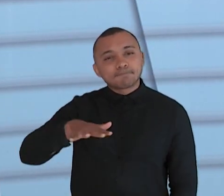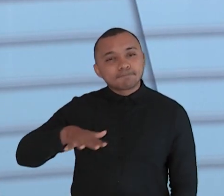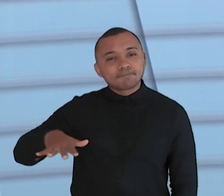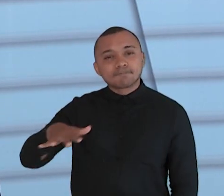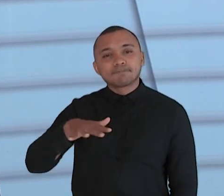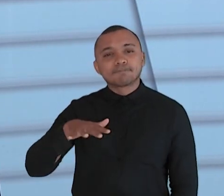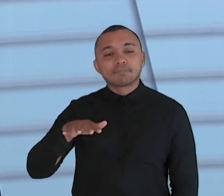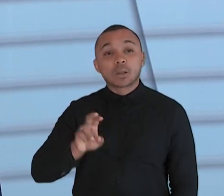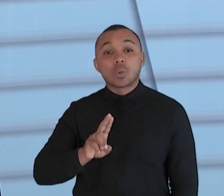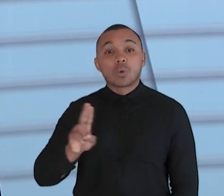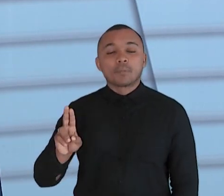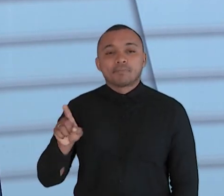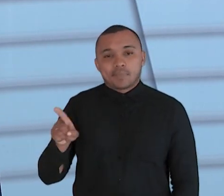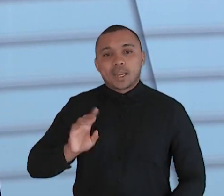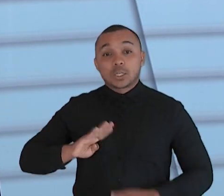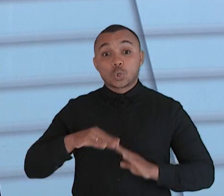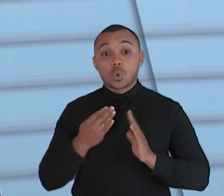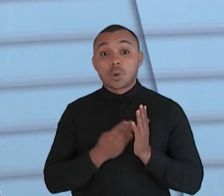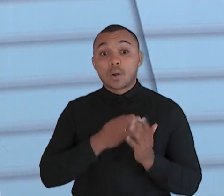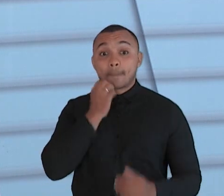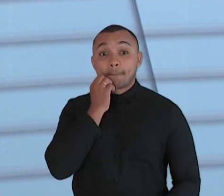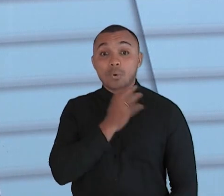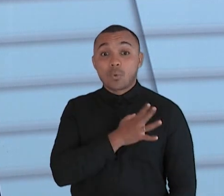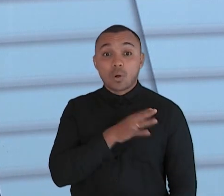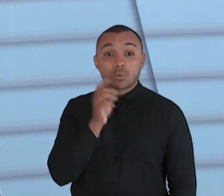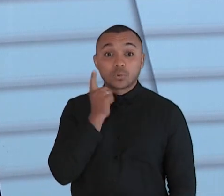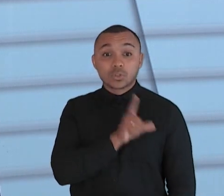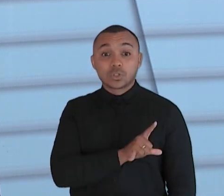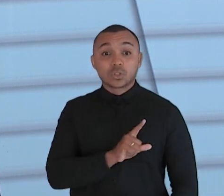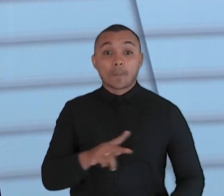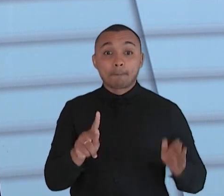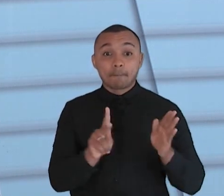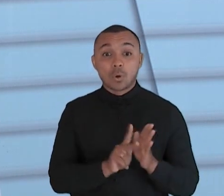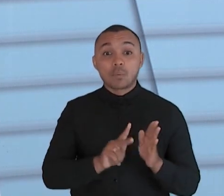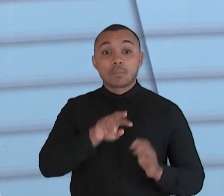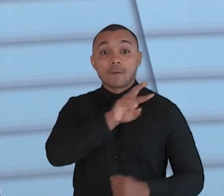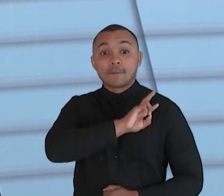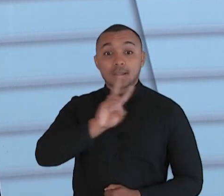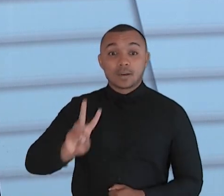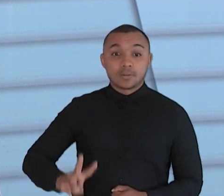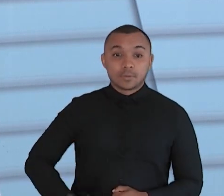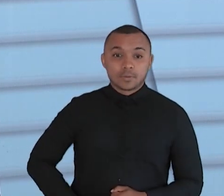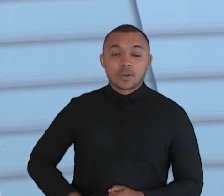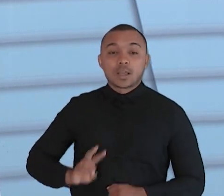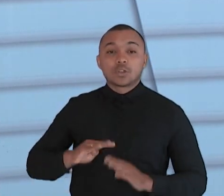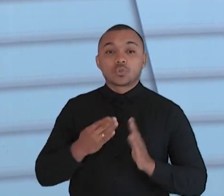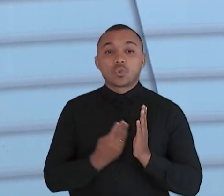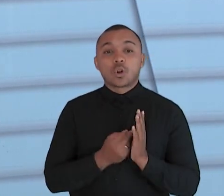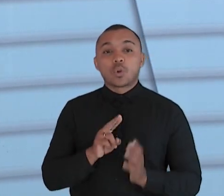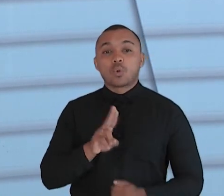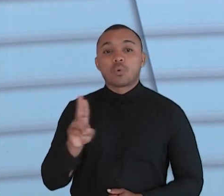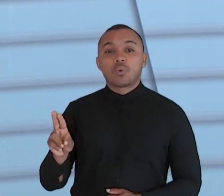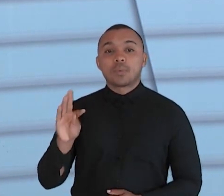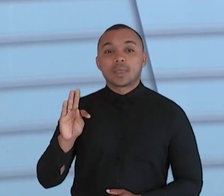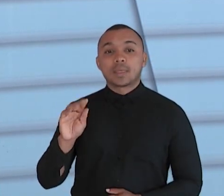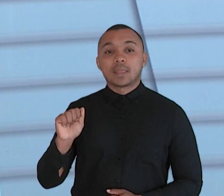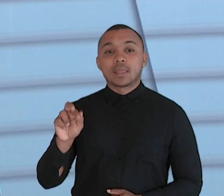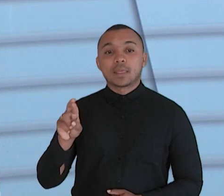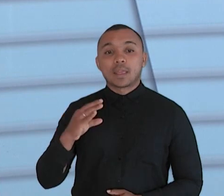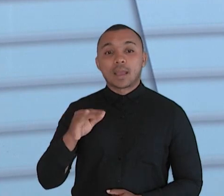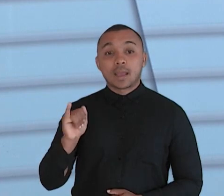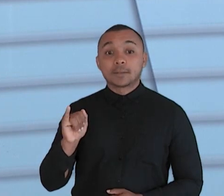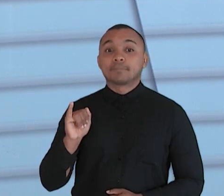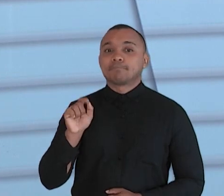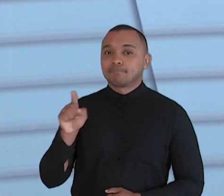que foi uma conquista nossa, já como vereador no meu primeiro mandato, que é a escola Darcy Ribeiro. É uma escola